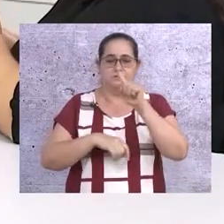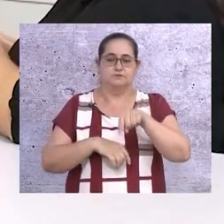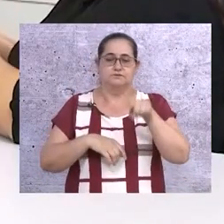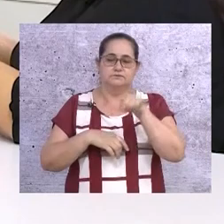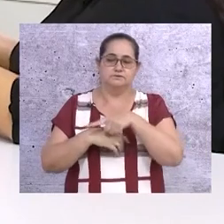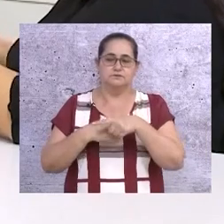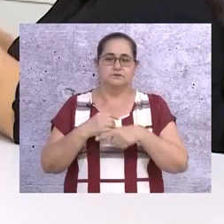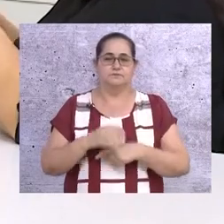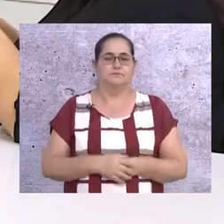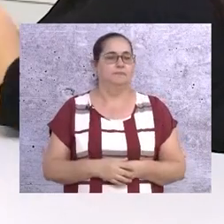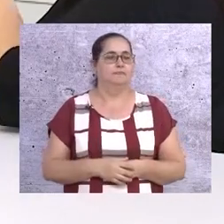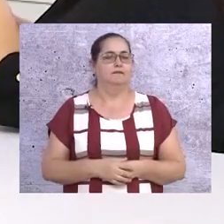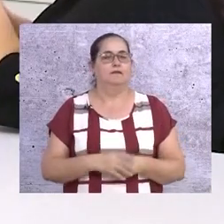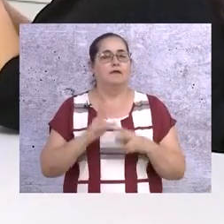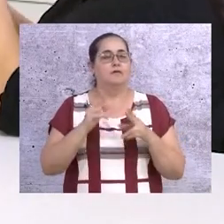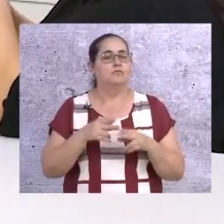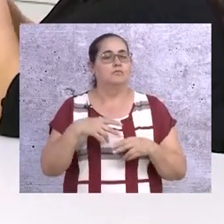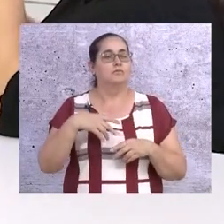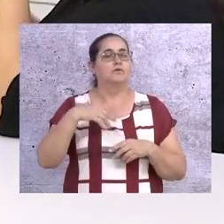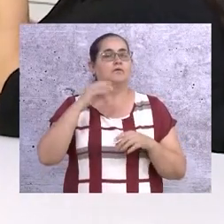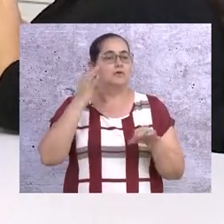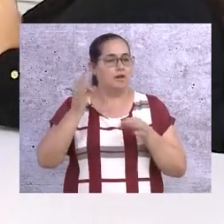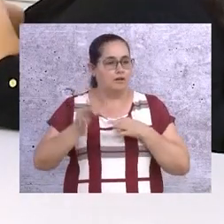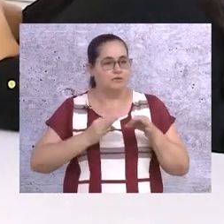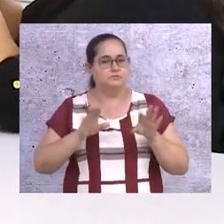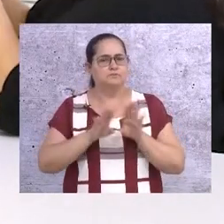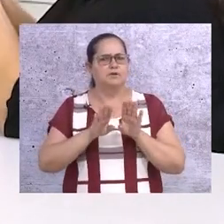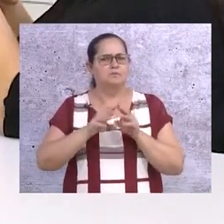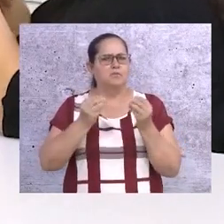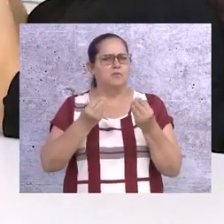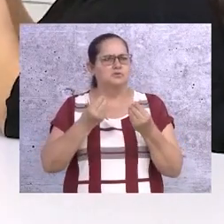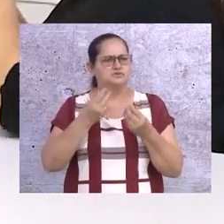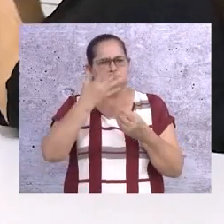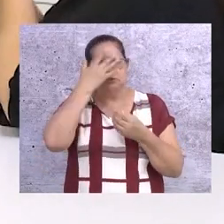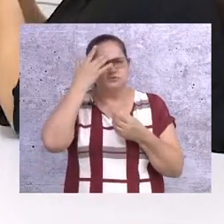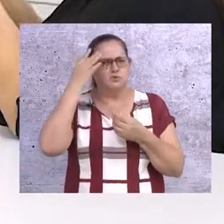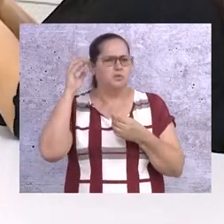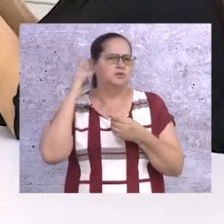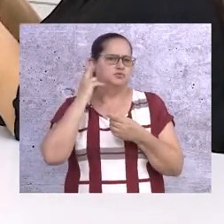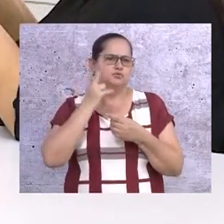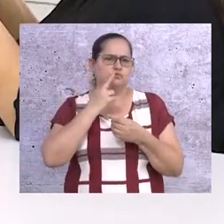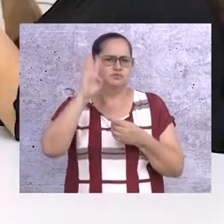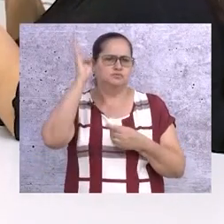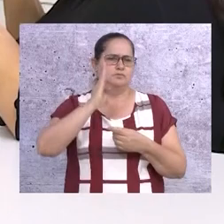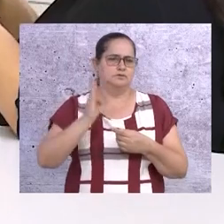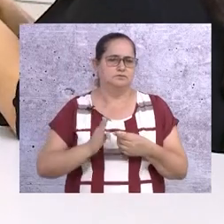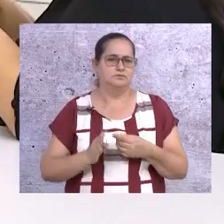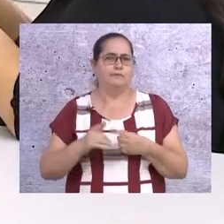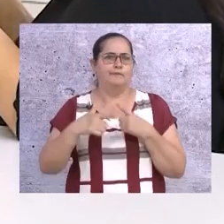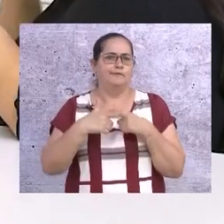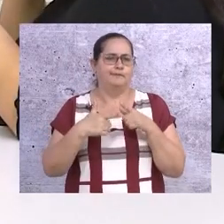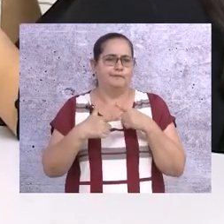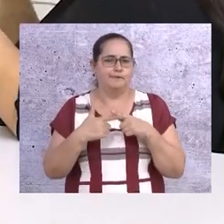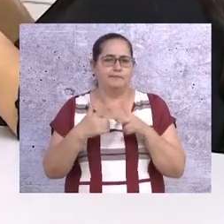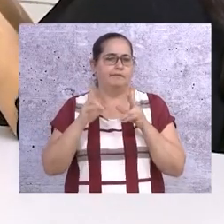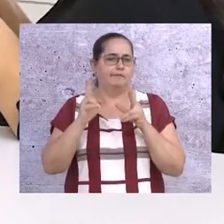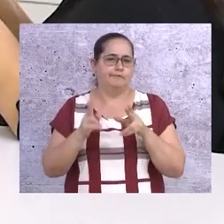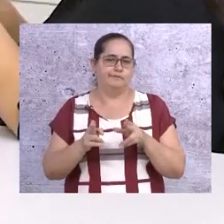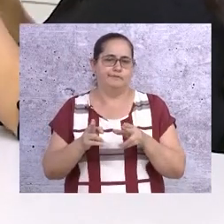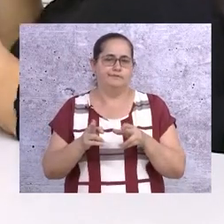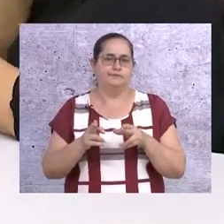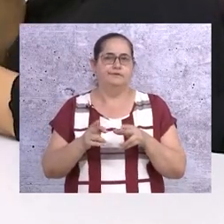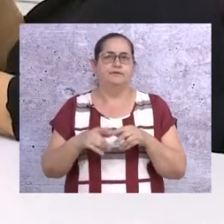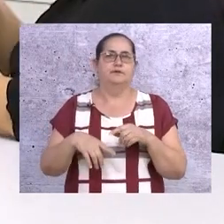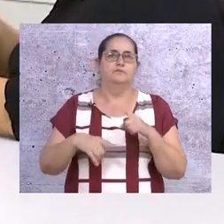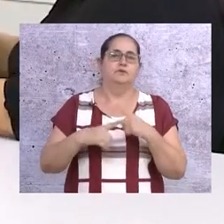Assim como a Cláudia, quase 10 milhões de brasileiros que são surdos passam por problemas semelhantes que vão